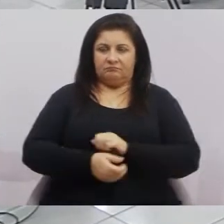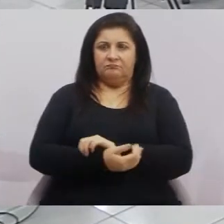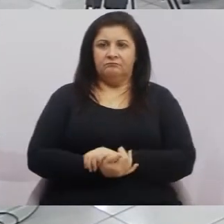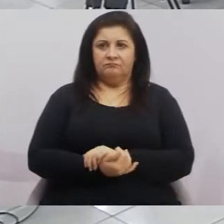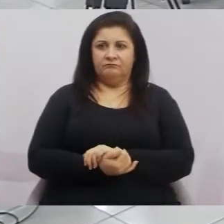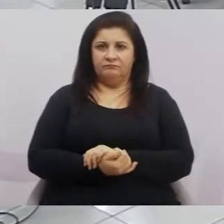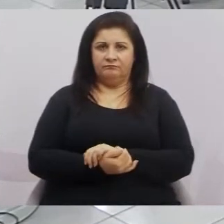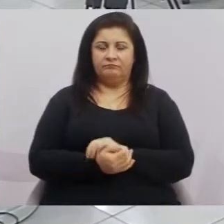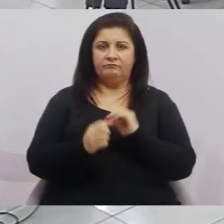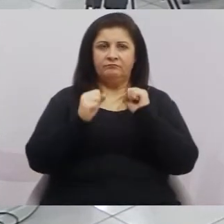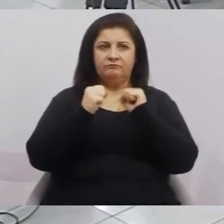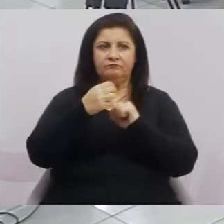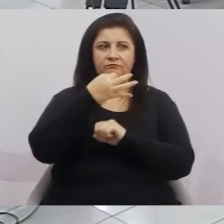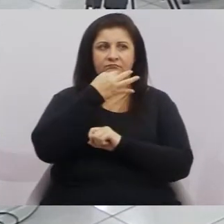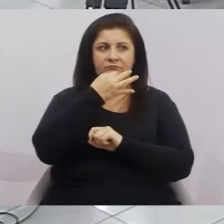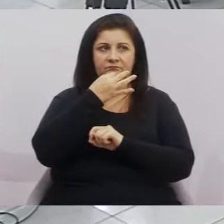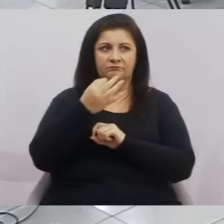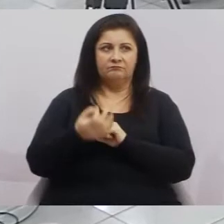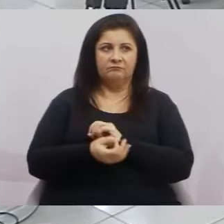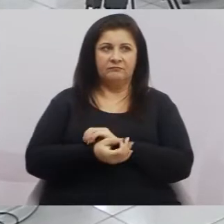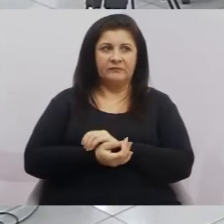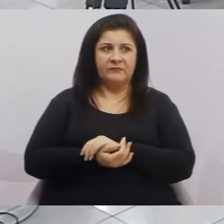O projeto continua em discussão.